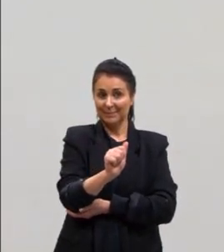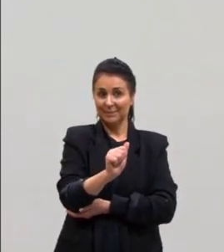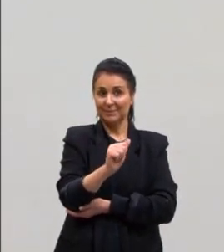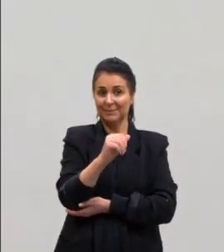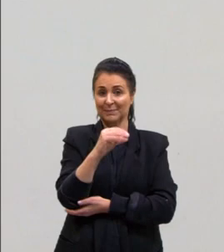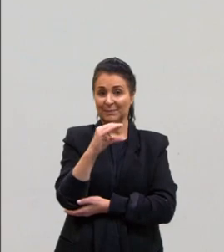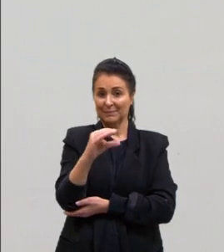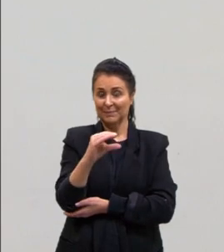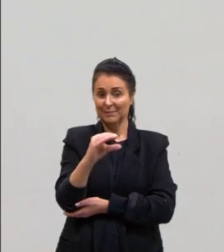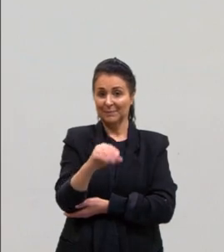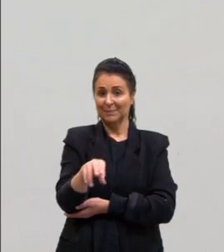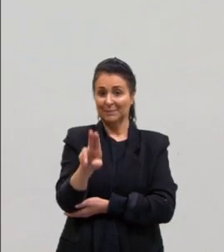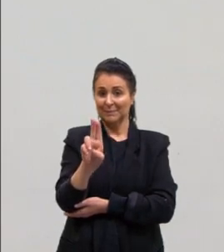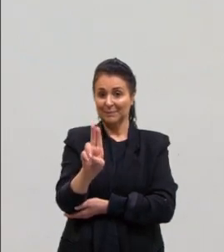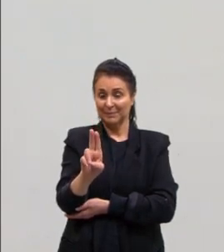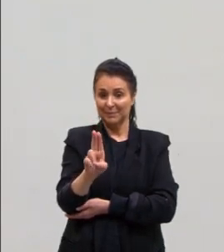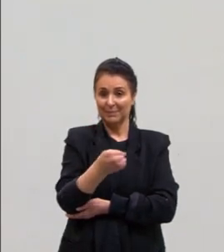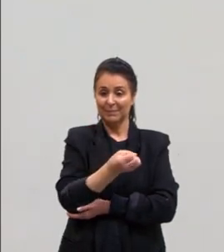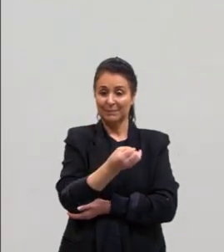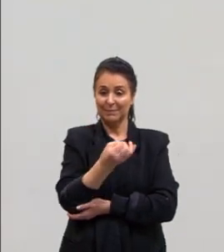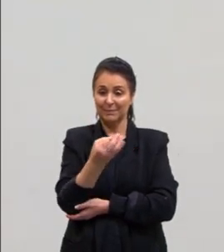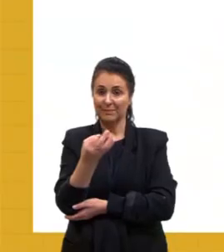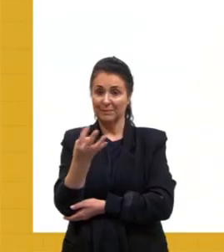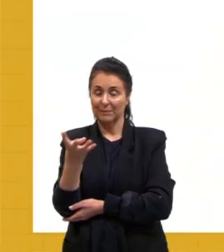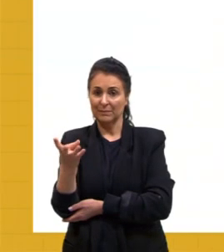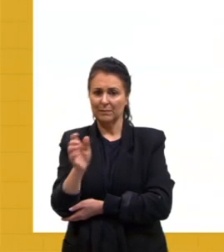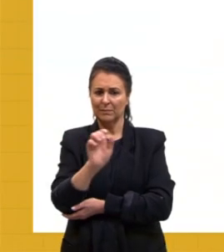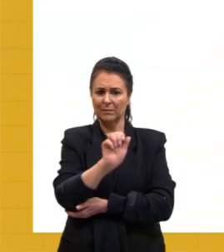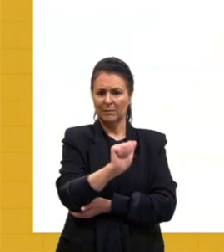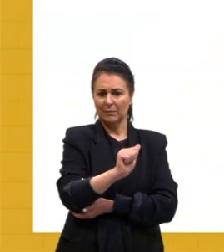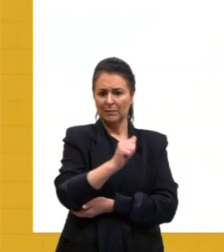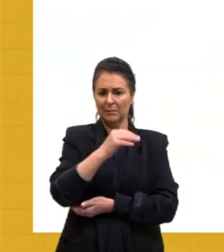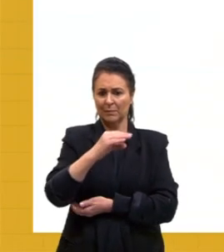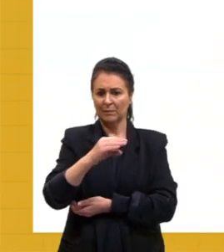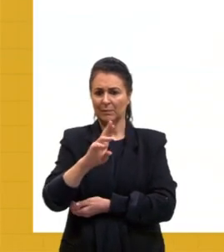Vamos contar. O ACU quer dizer alguma coisa?